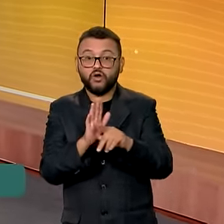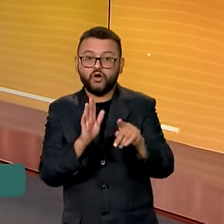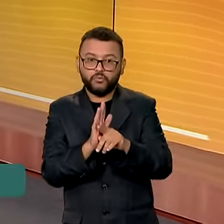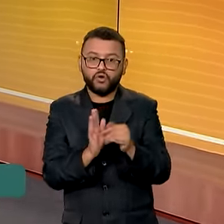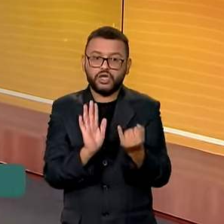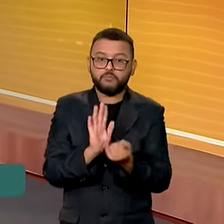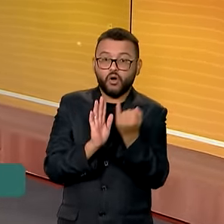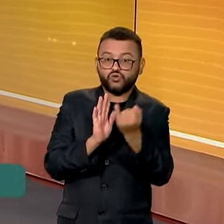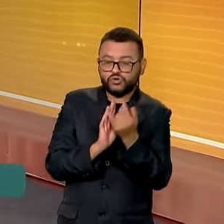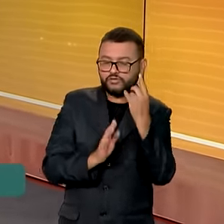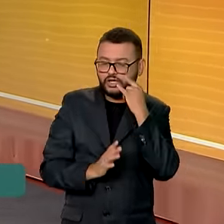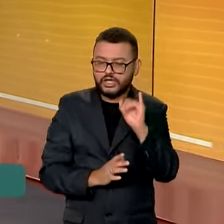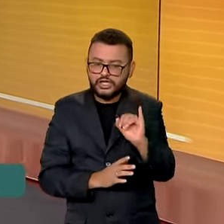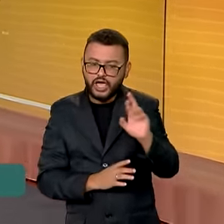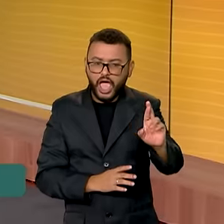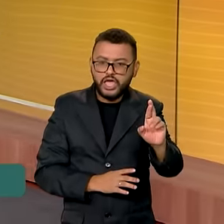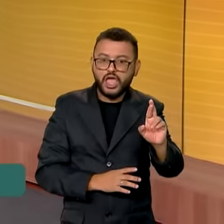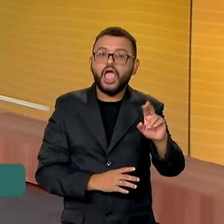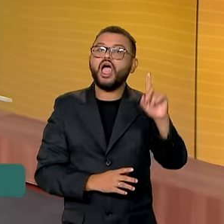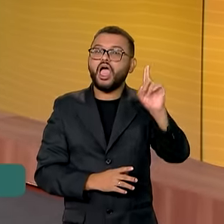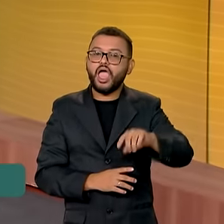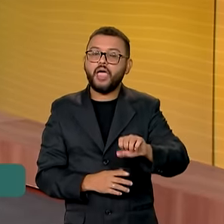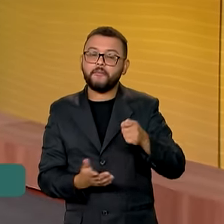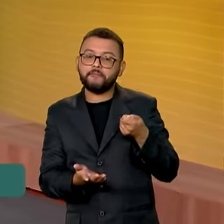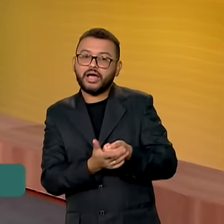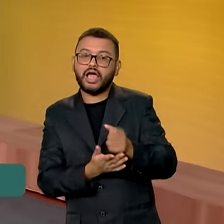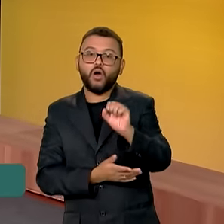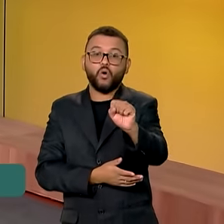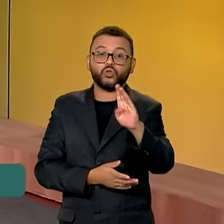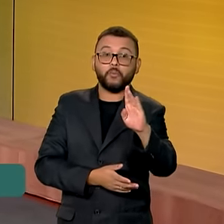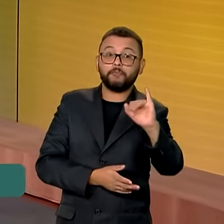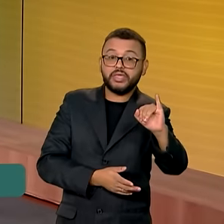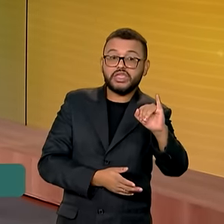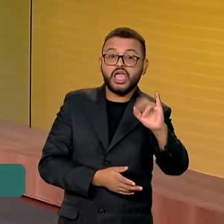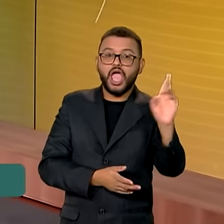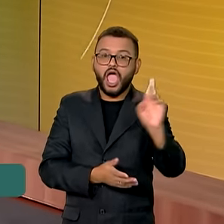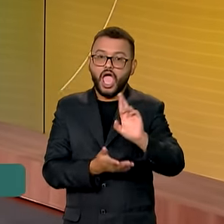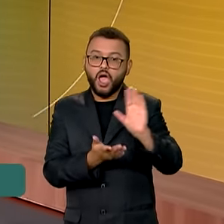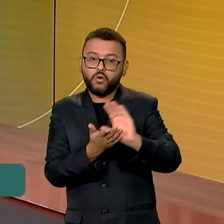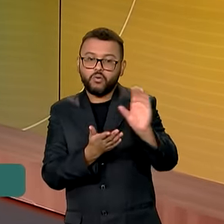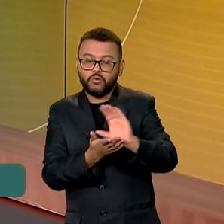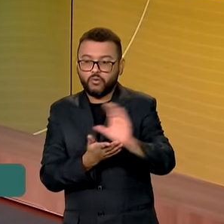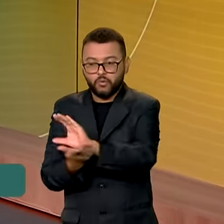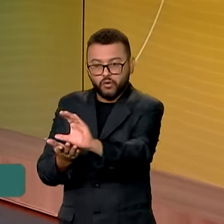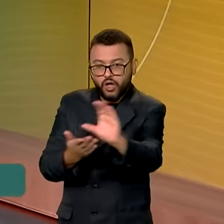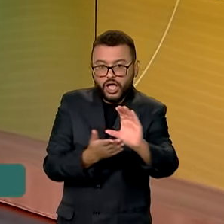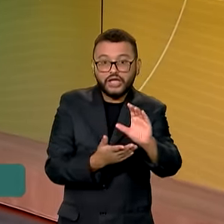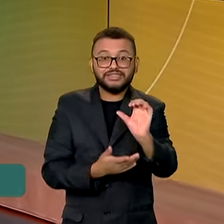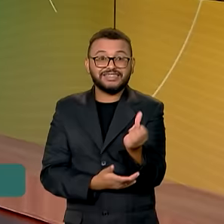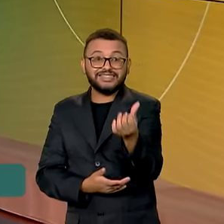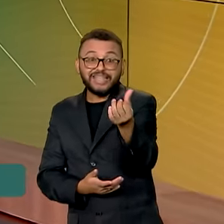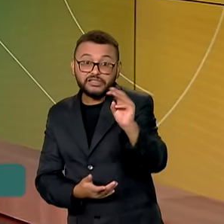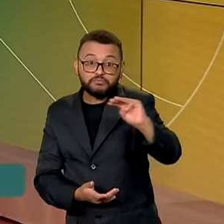renda. Nesse lote serão pagos R$ 8,5 bilhões a 6 milhões de contribuintes. Os depósitos